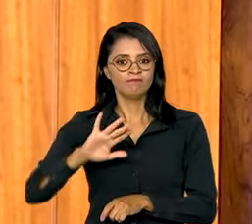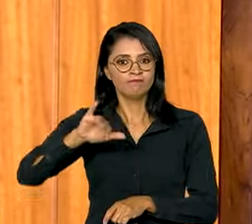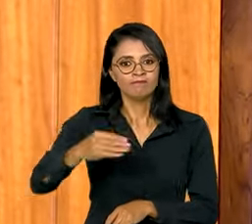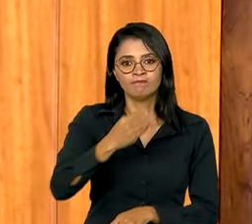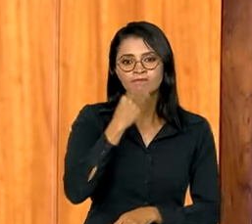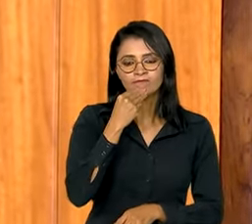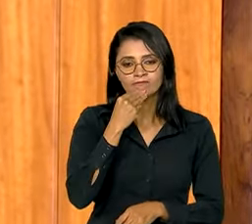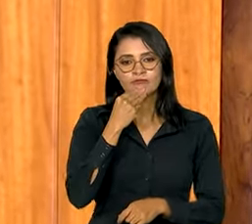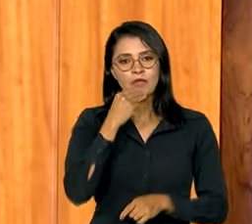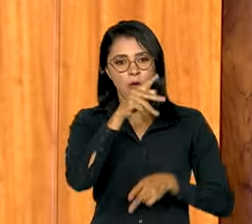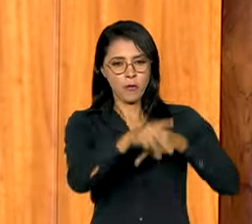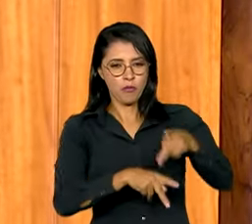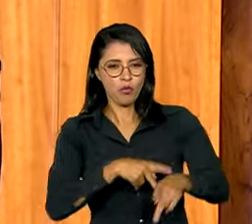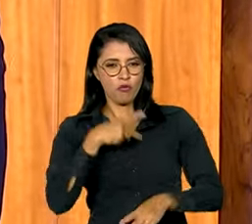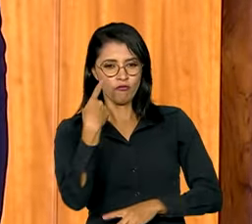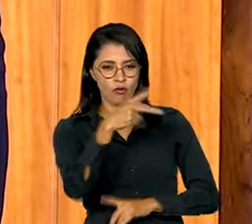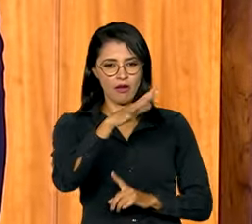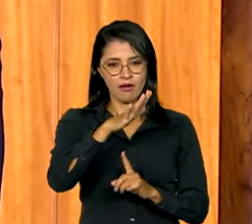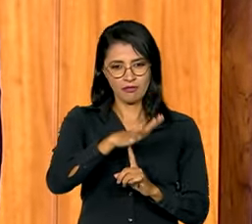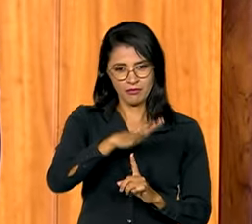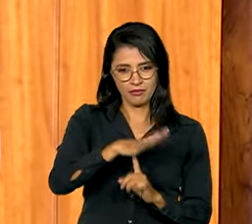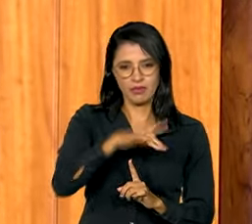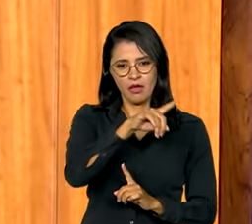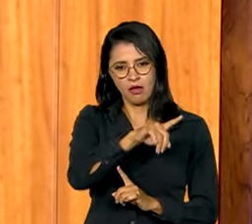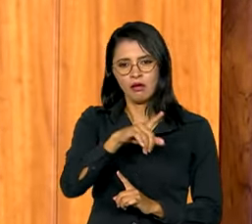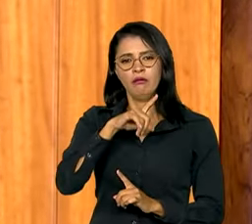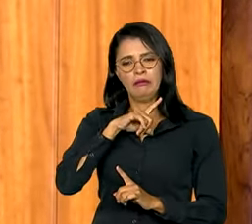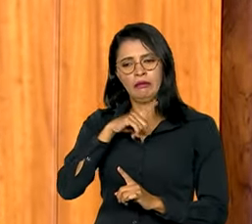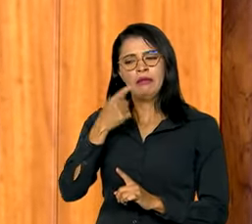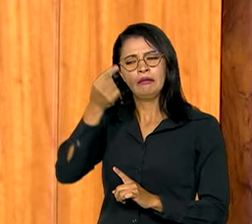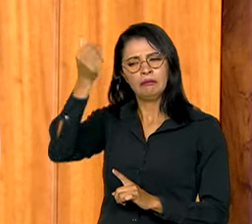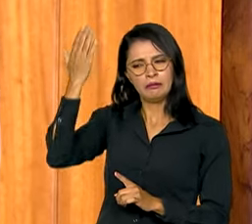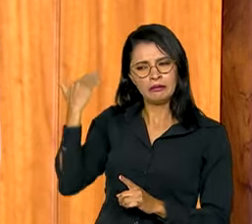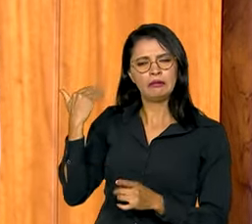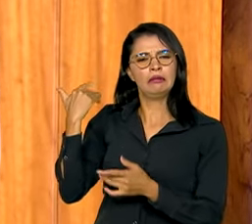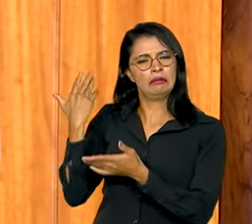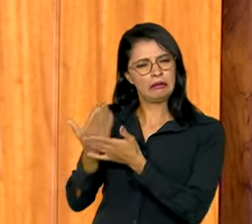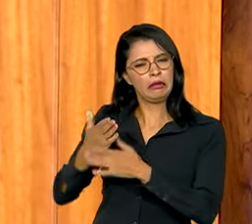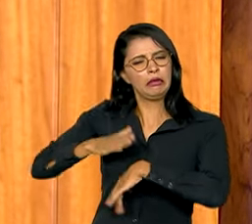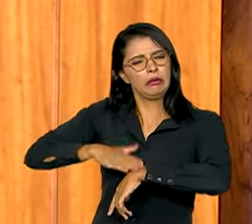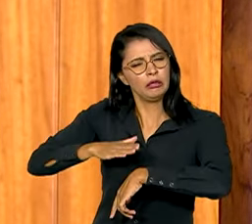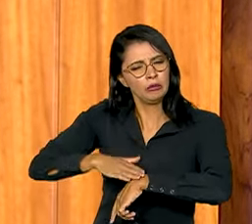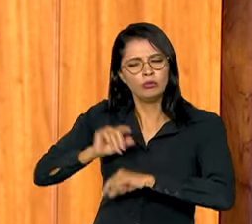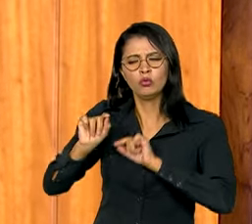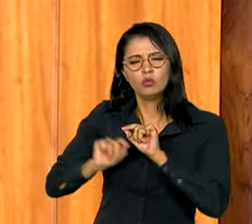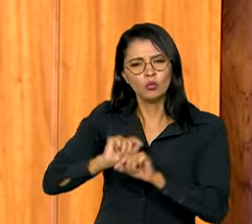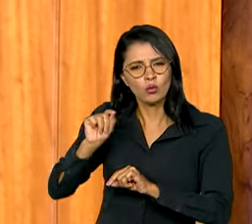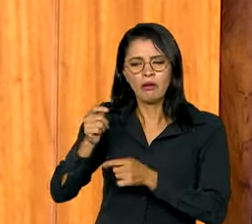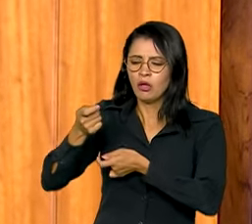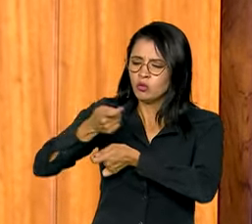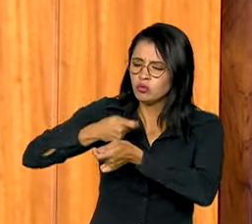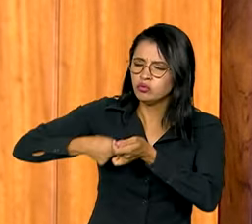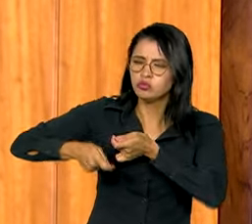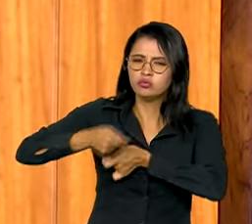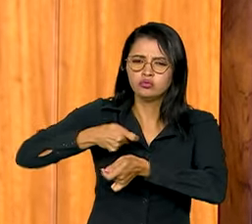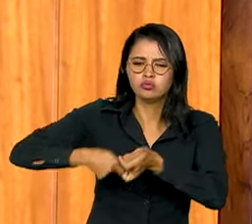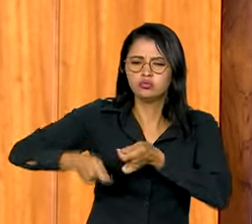muito tempo, teve a sua economia